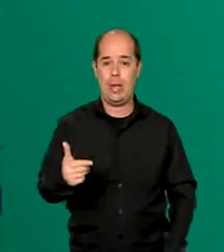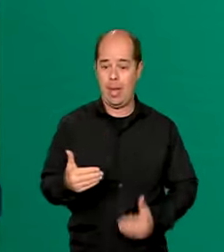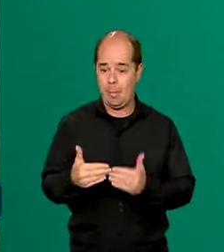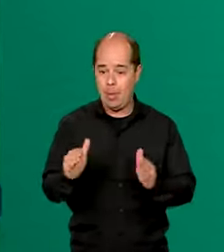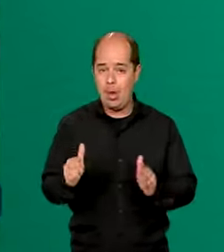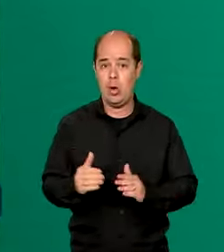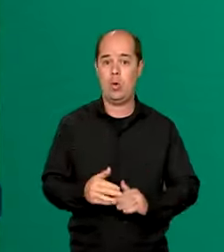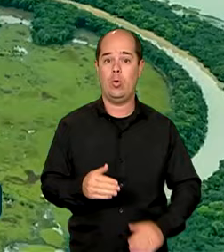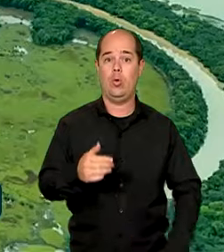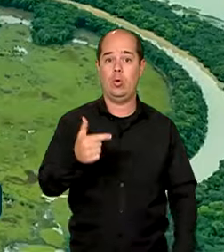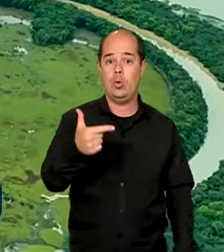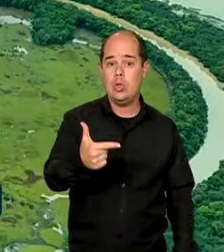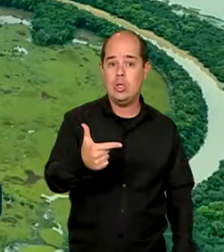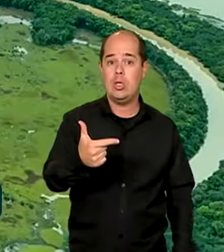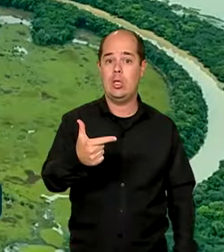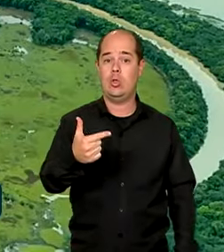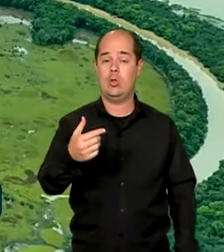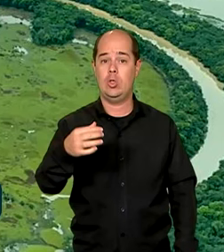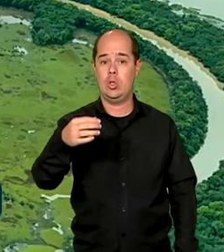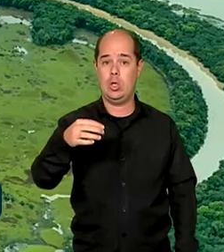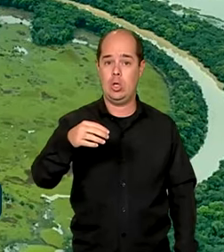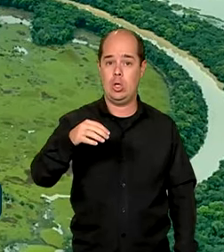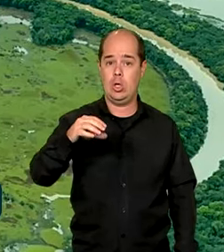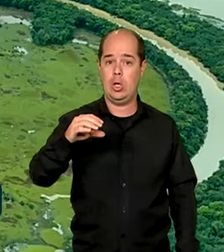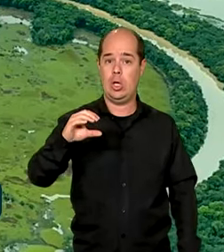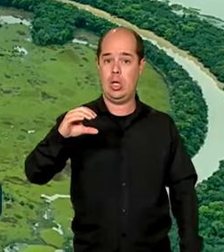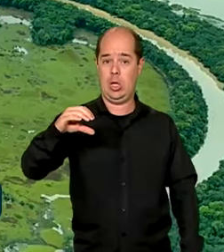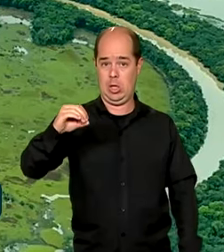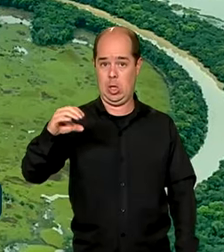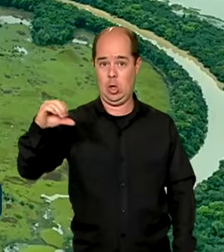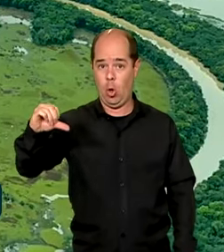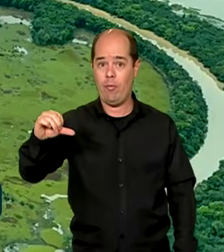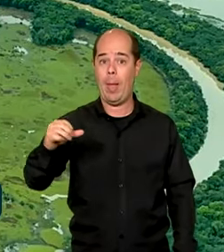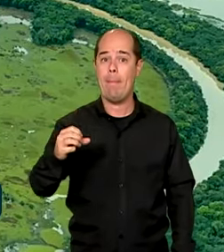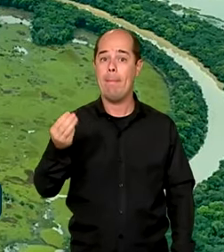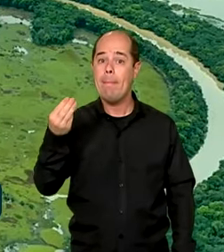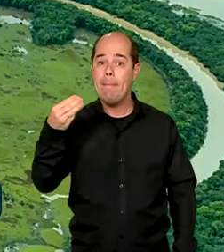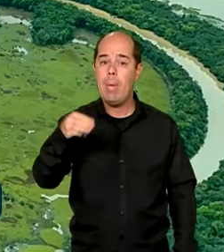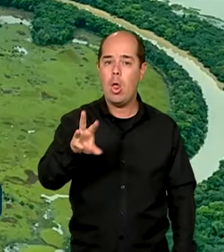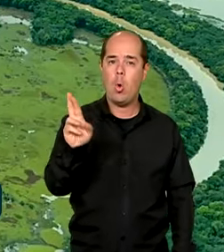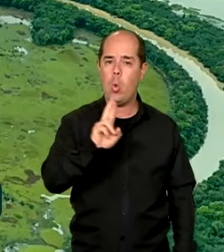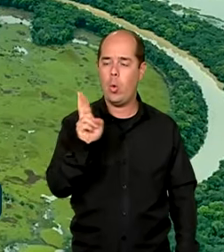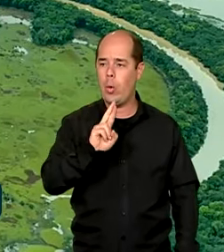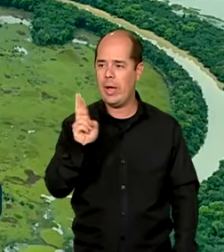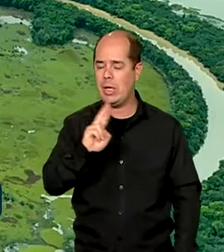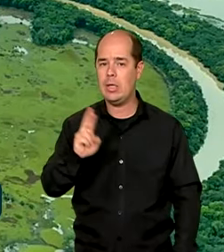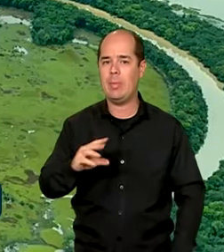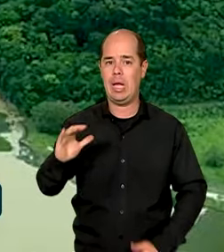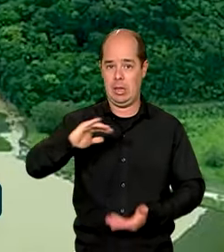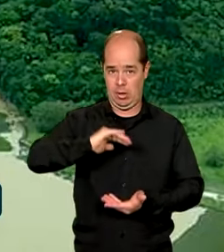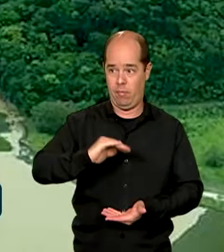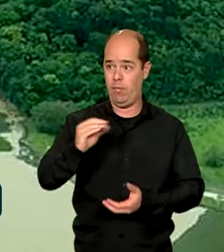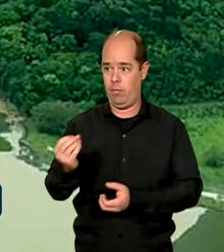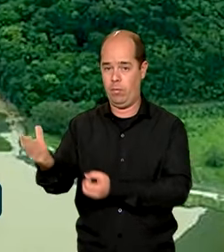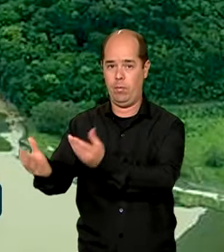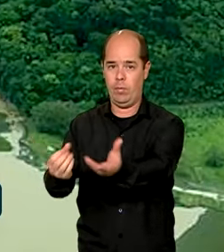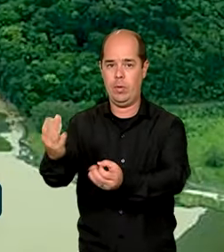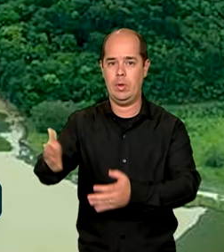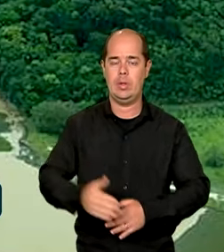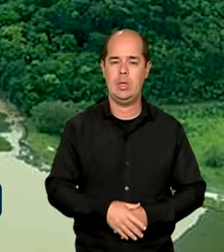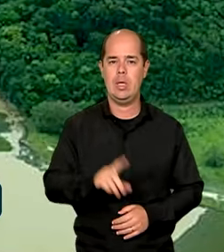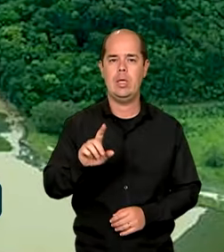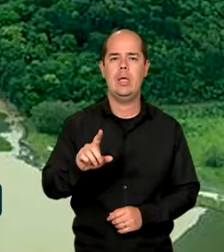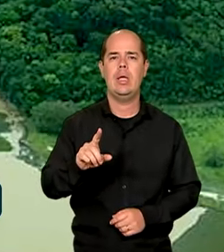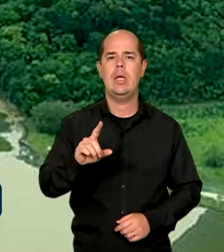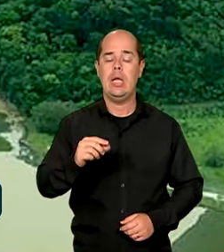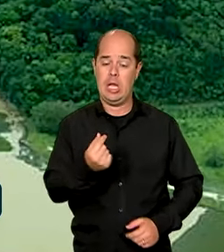milhões de reais para as respostas de defesa civil. O dinheiro vai apoiar municípios em situação de